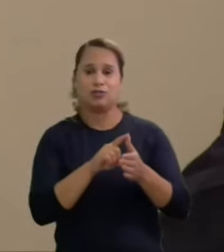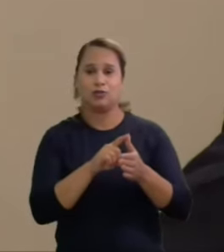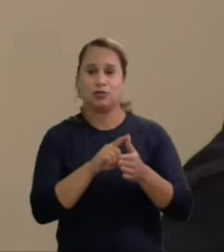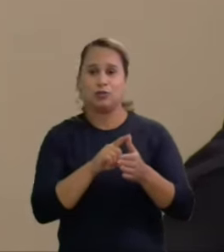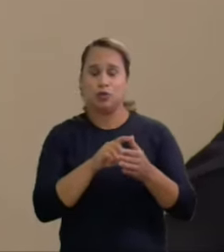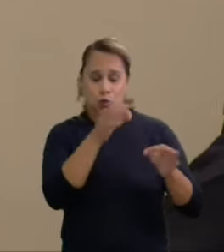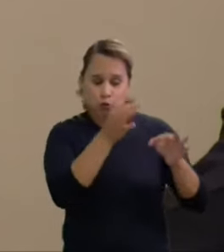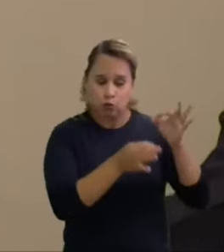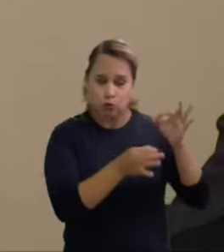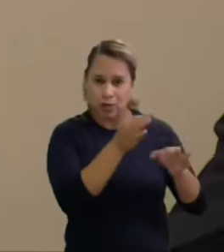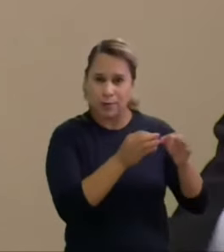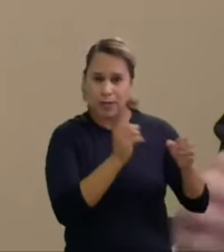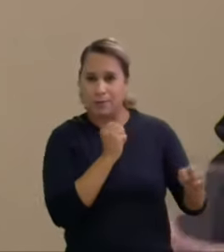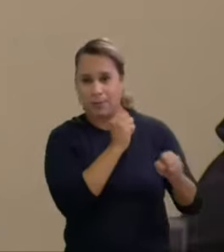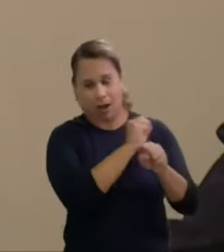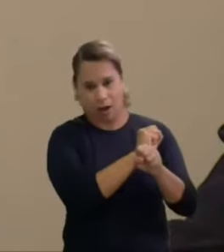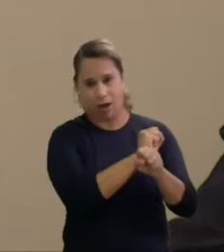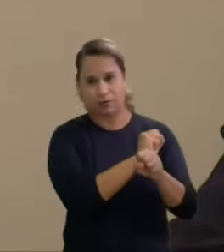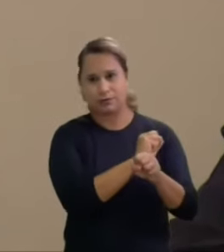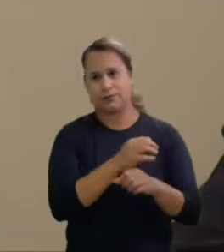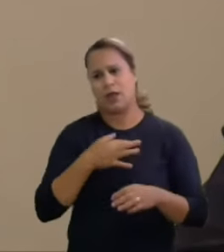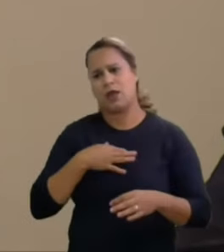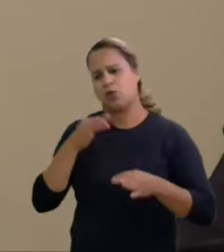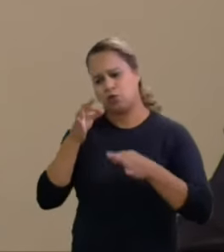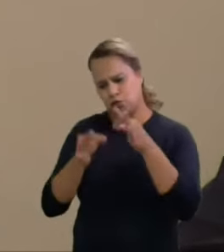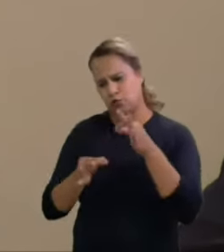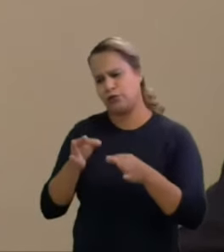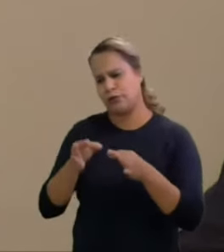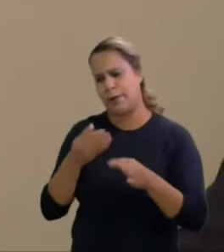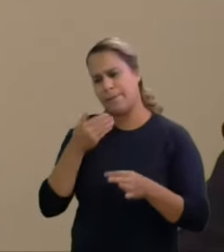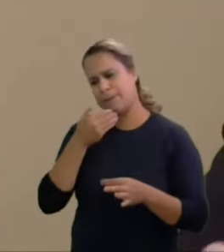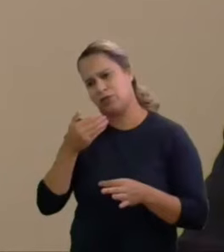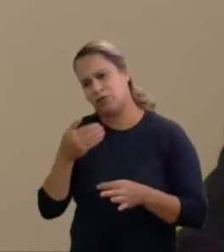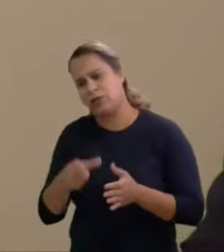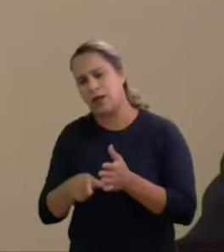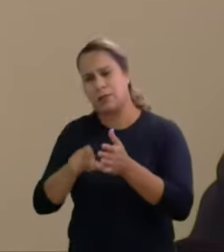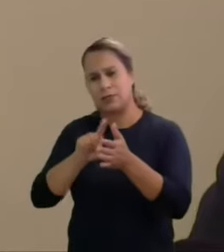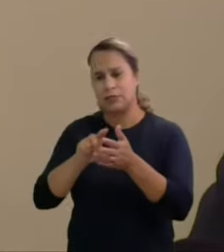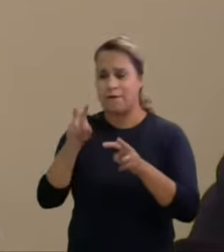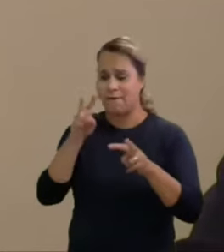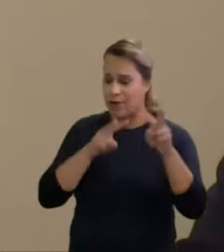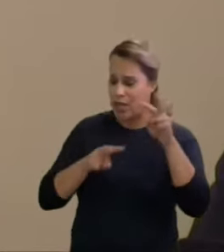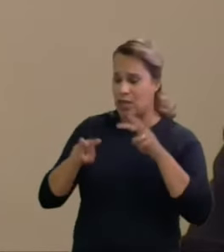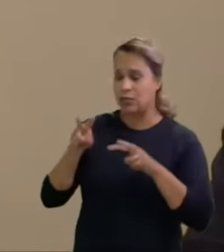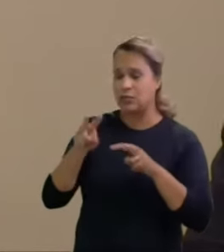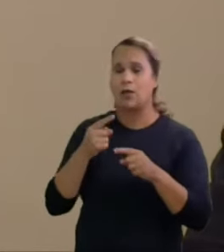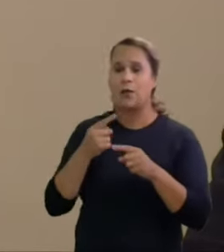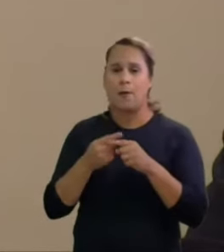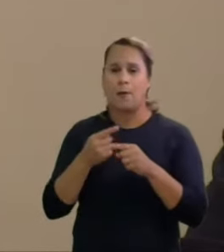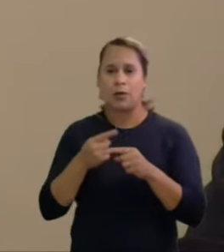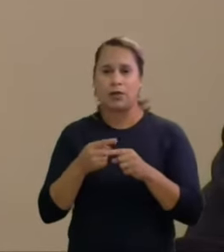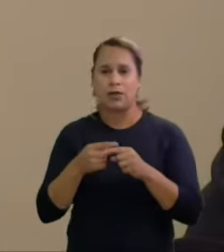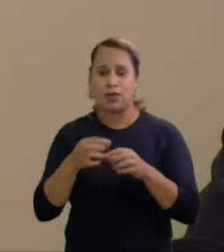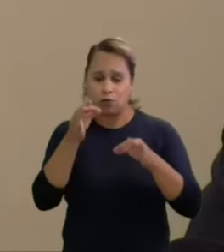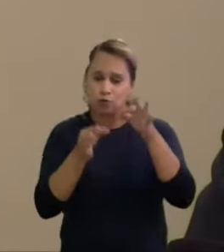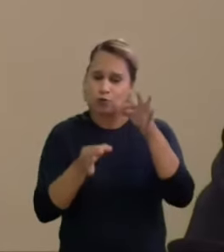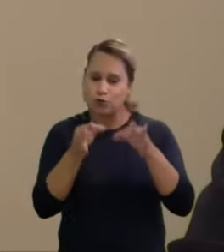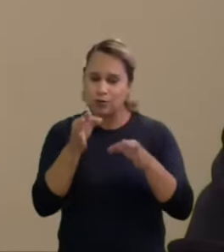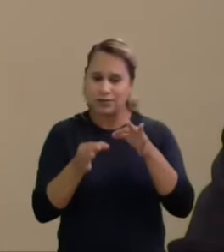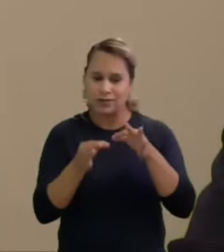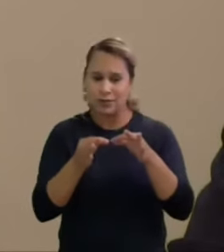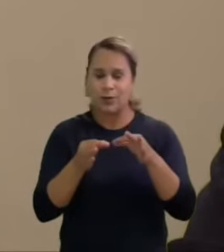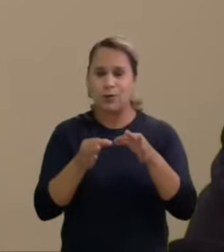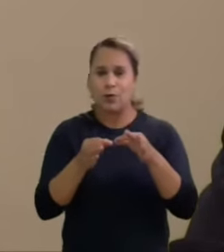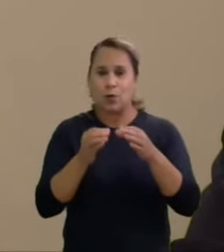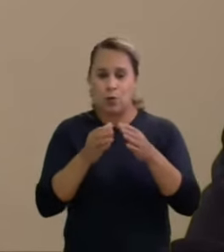regimental faço questão de justificar esse pedido de antecipação de vista porque esse julgamento tudo toma uma proporção